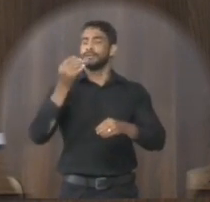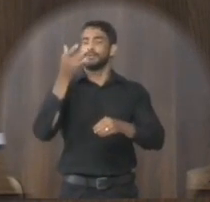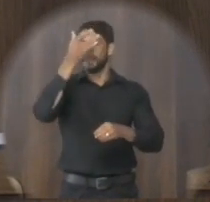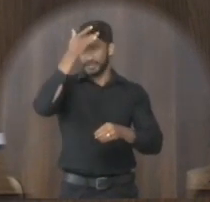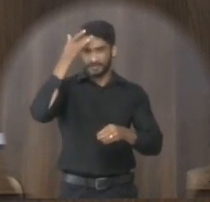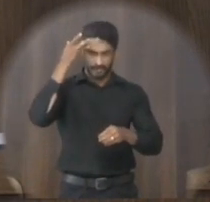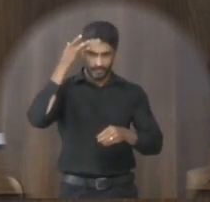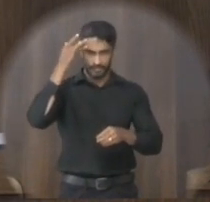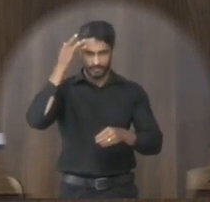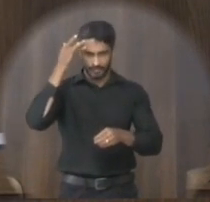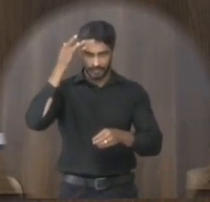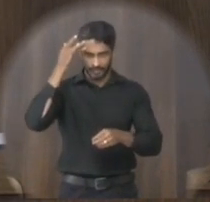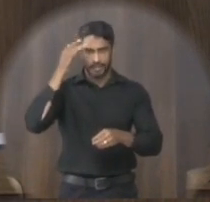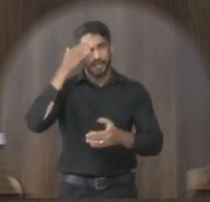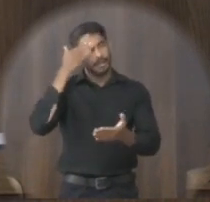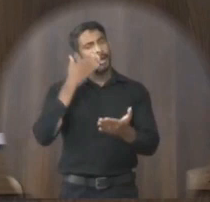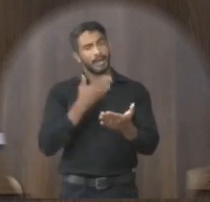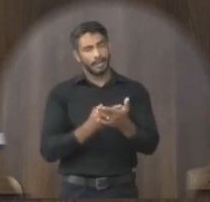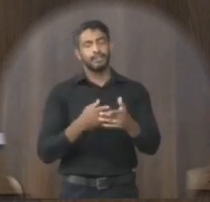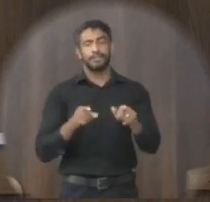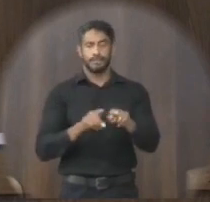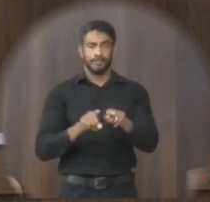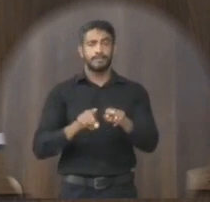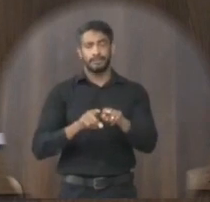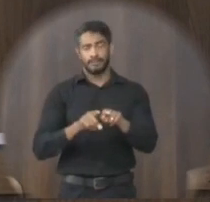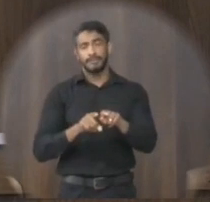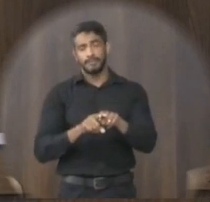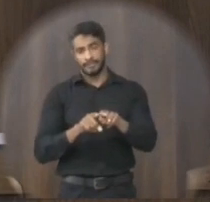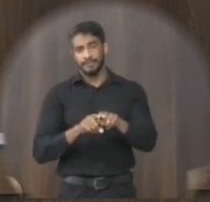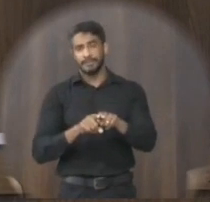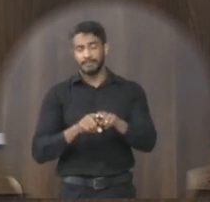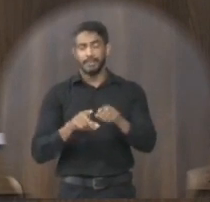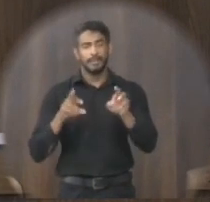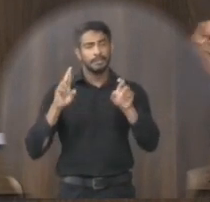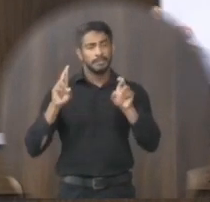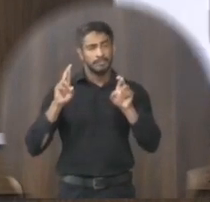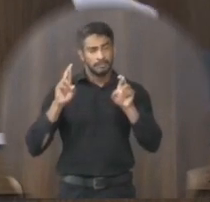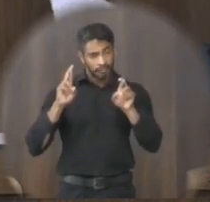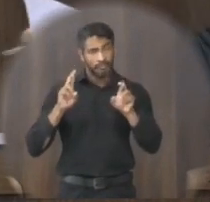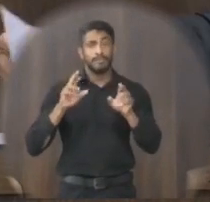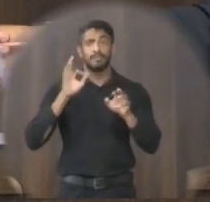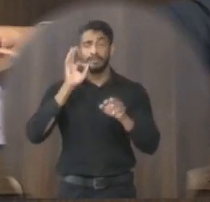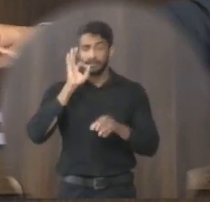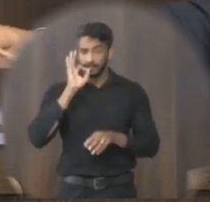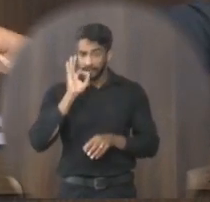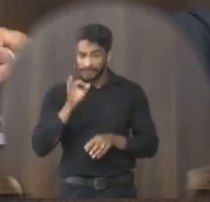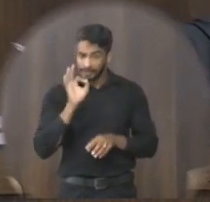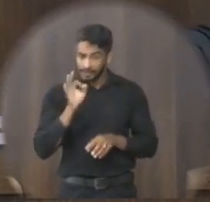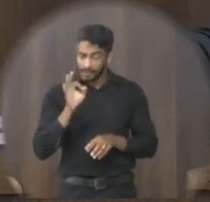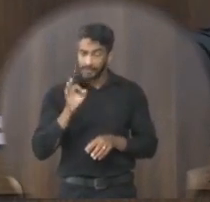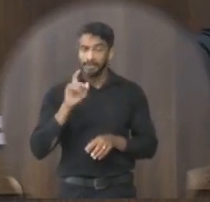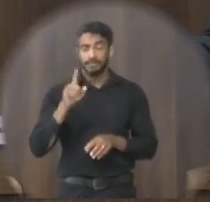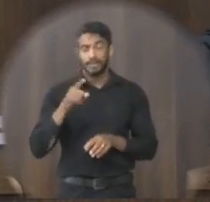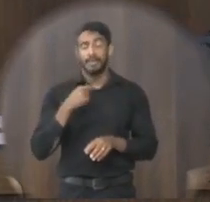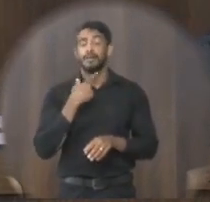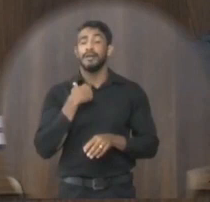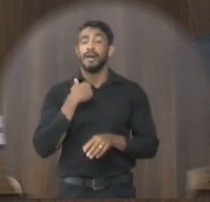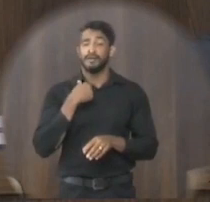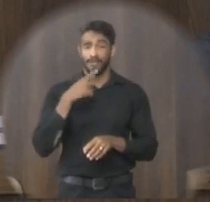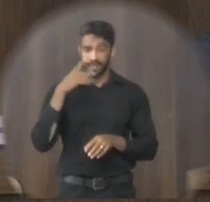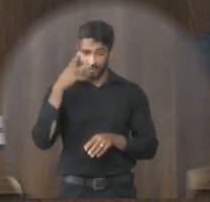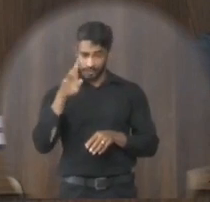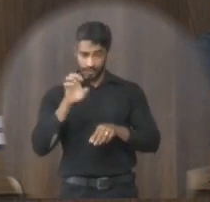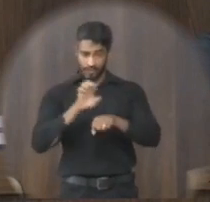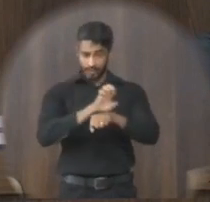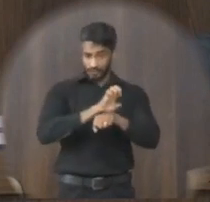servidores acredito também que tô tocendo porque dê certo e é um interesse não só